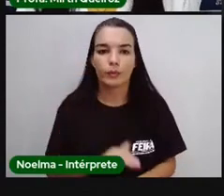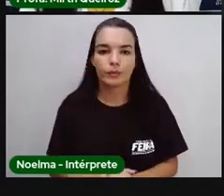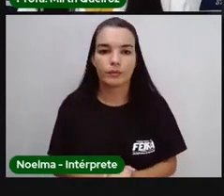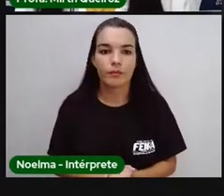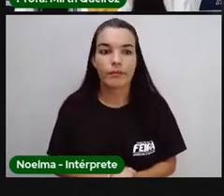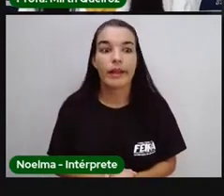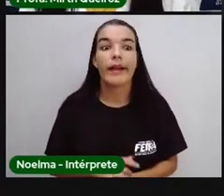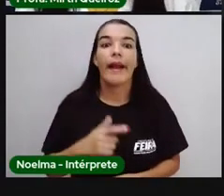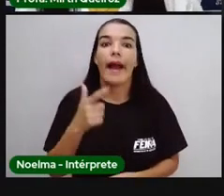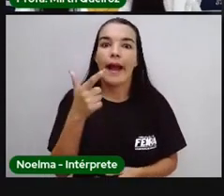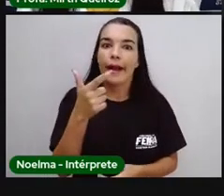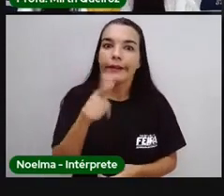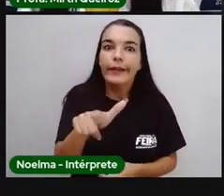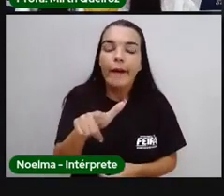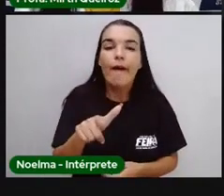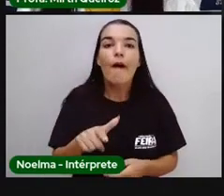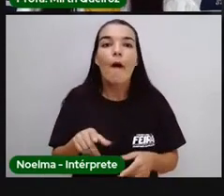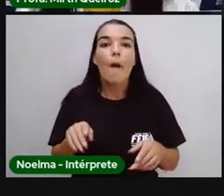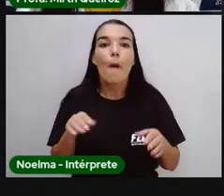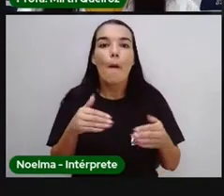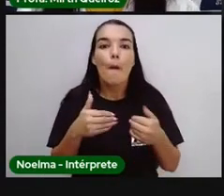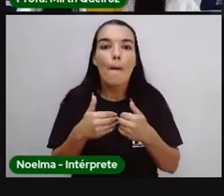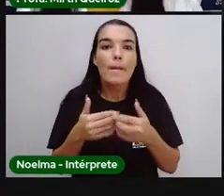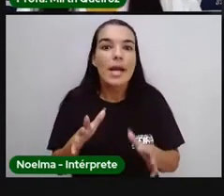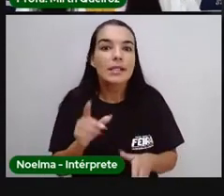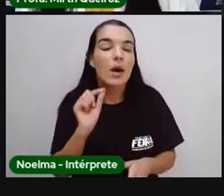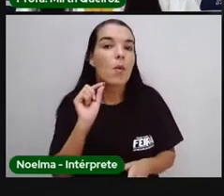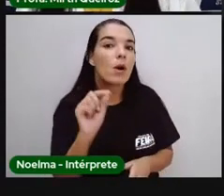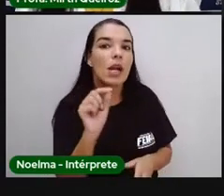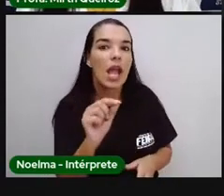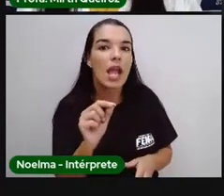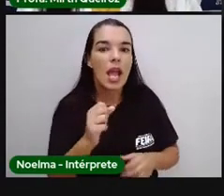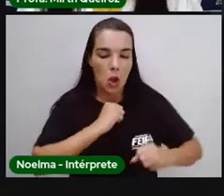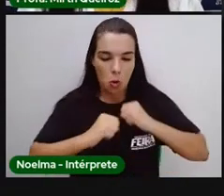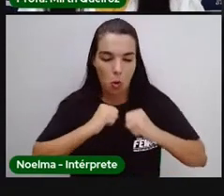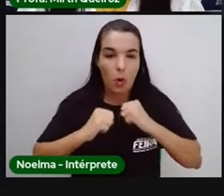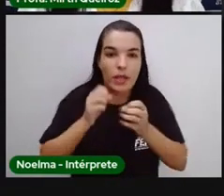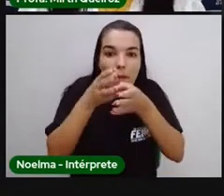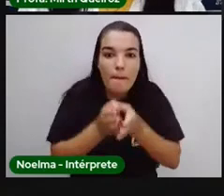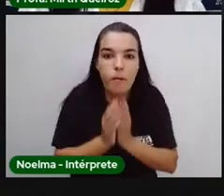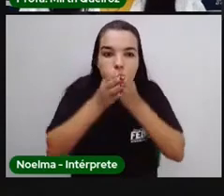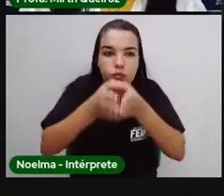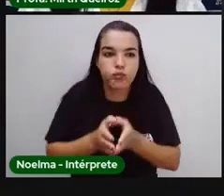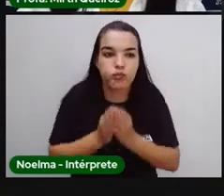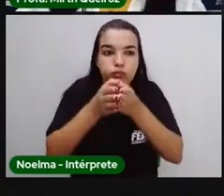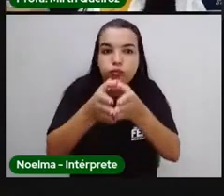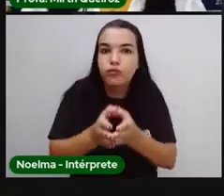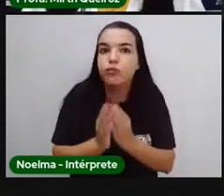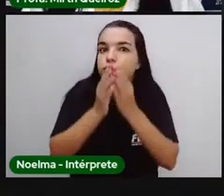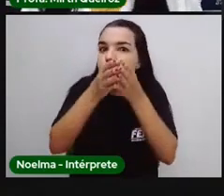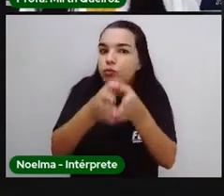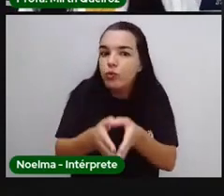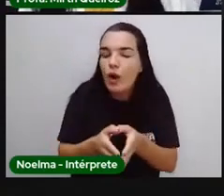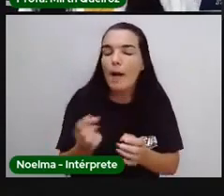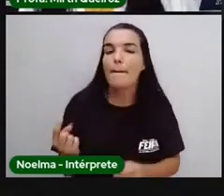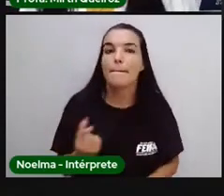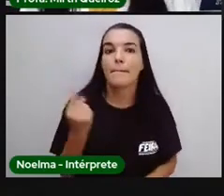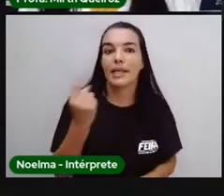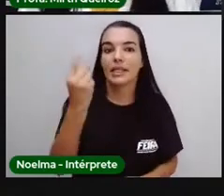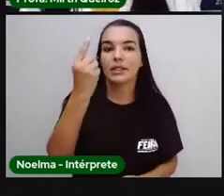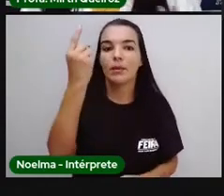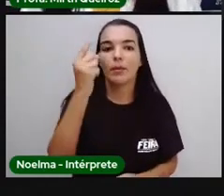E aí começa a corrida marítima. E essa corrida marítima, nessa época, foi principalmente